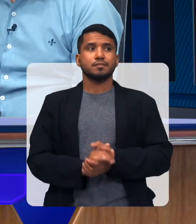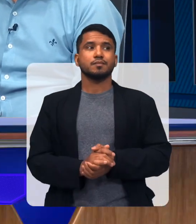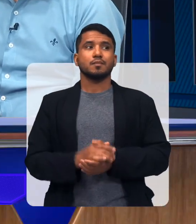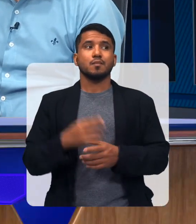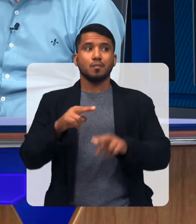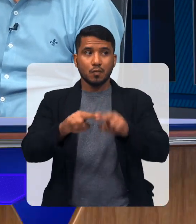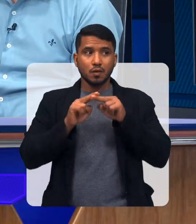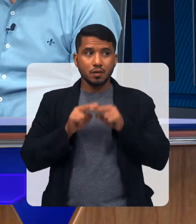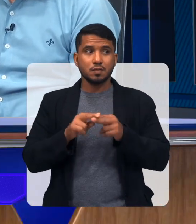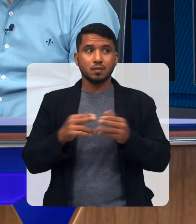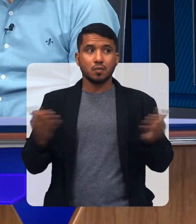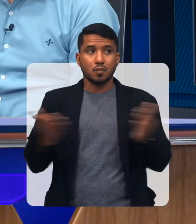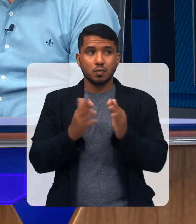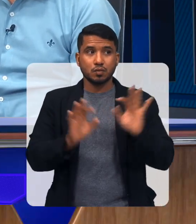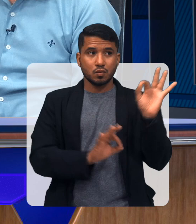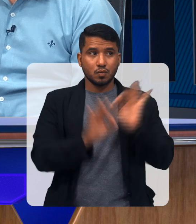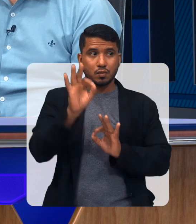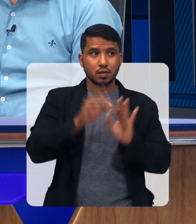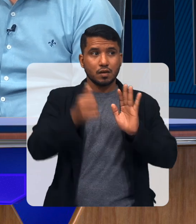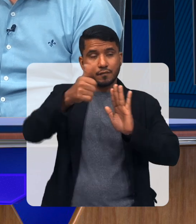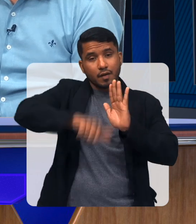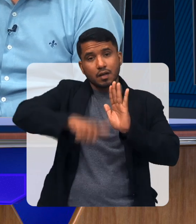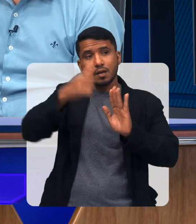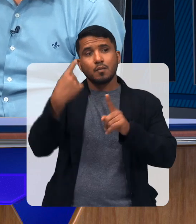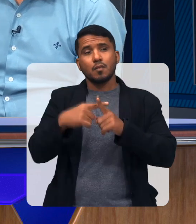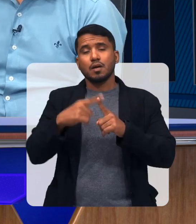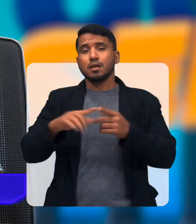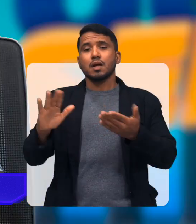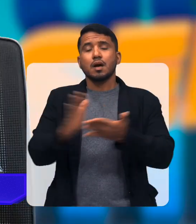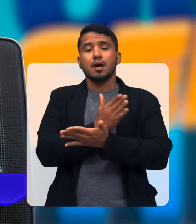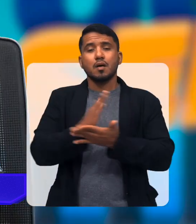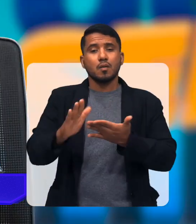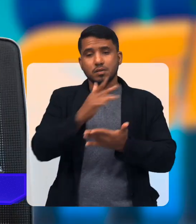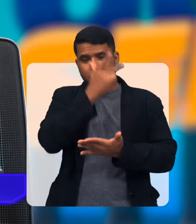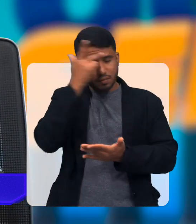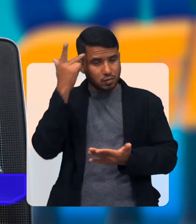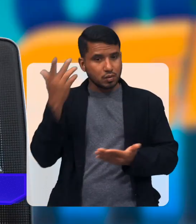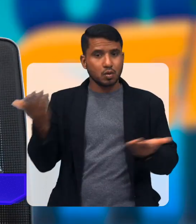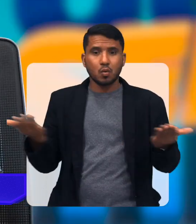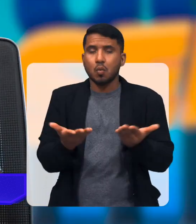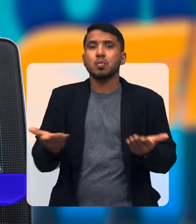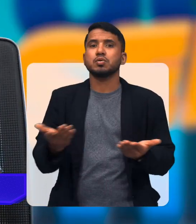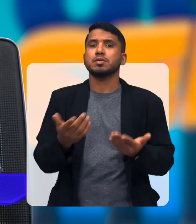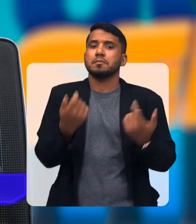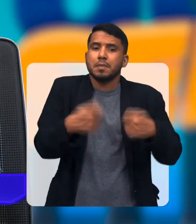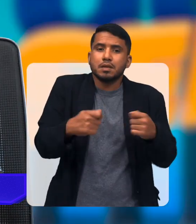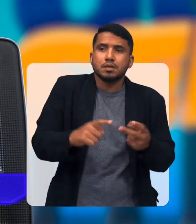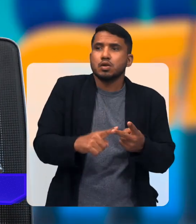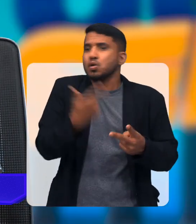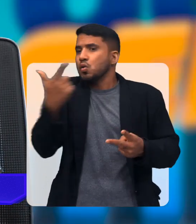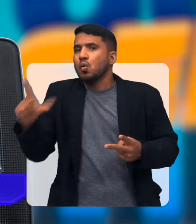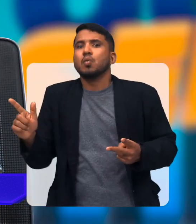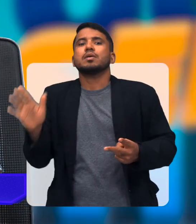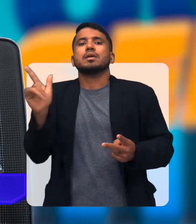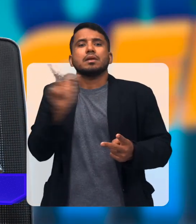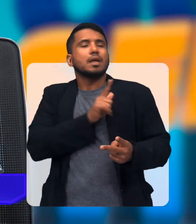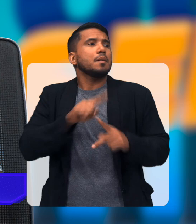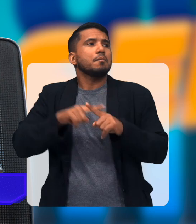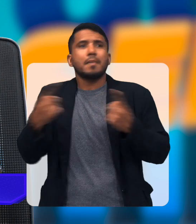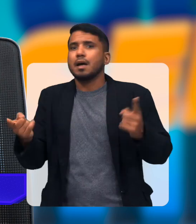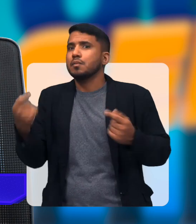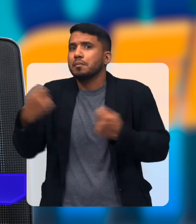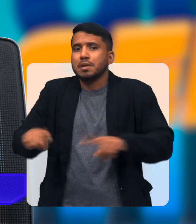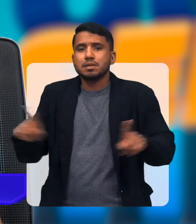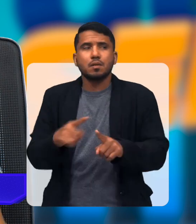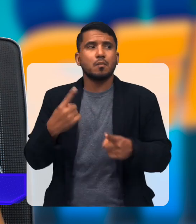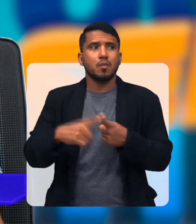conseguem às vezes, né? Sim, isso Por isso que está tendo essa reavaliação, porque muitos tem alguns que hoje precisam